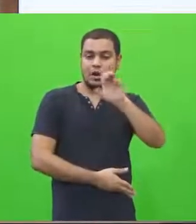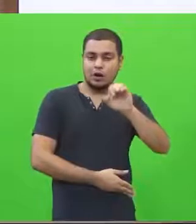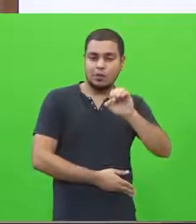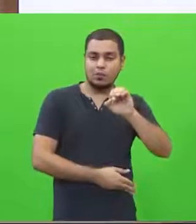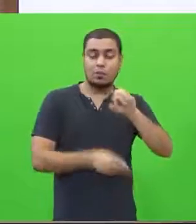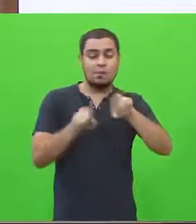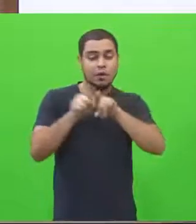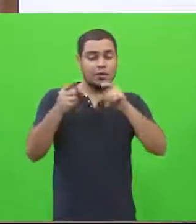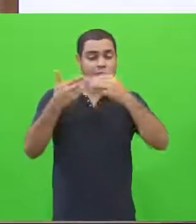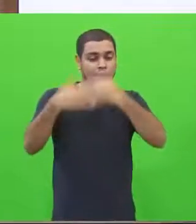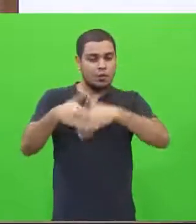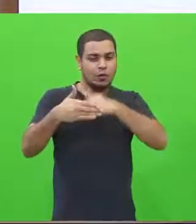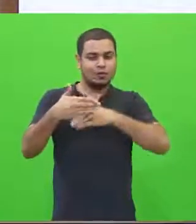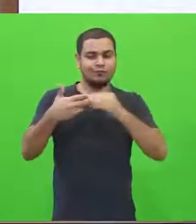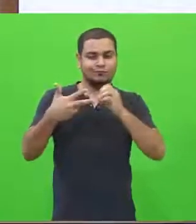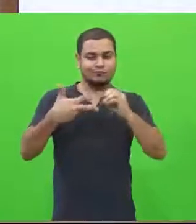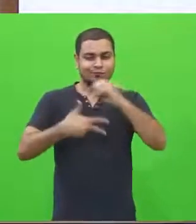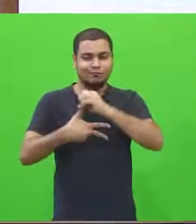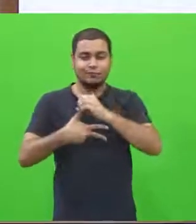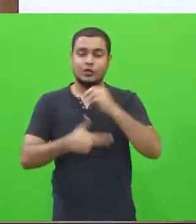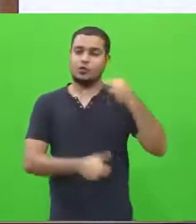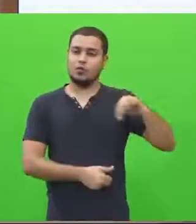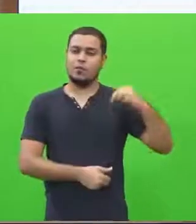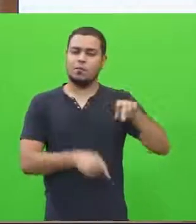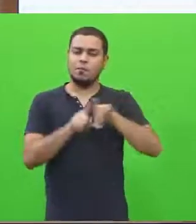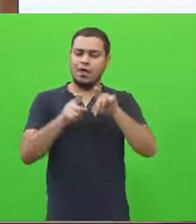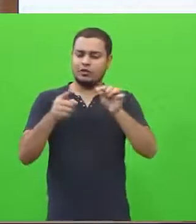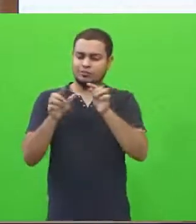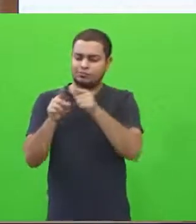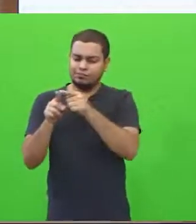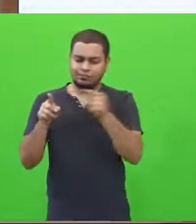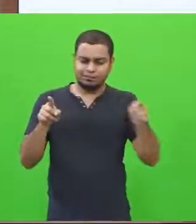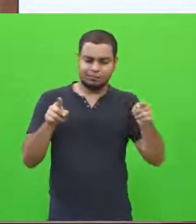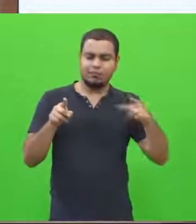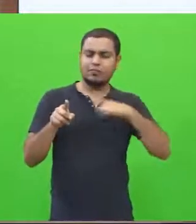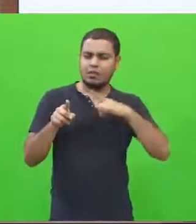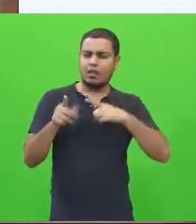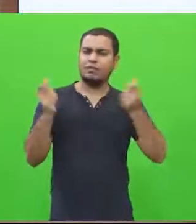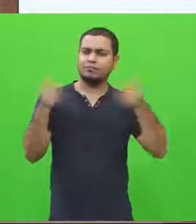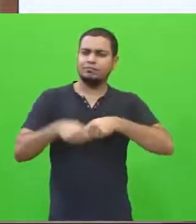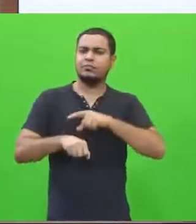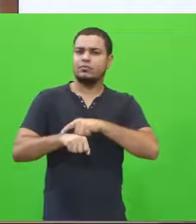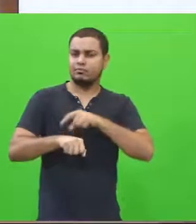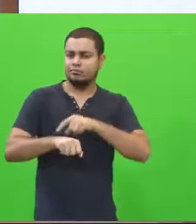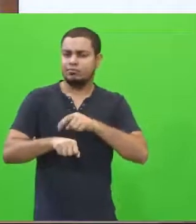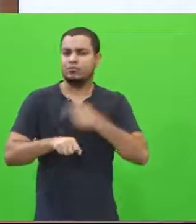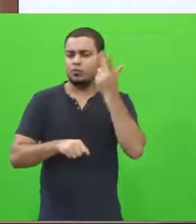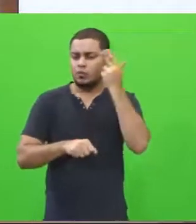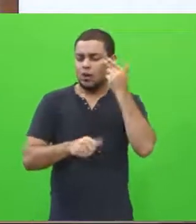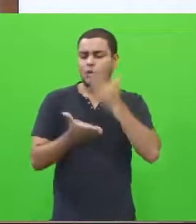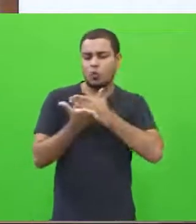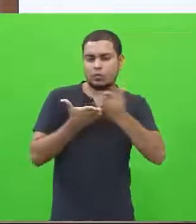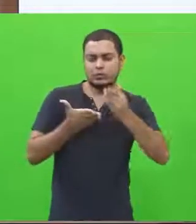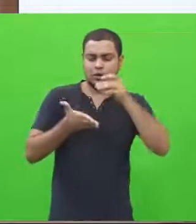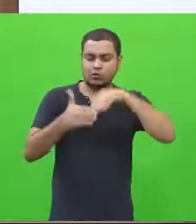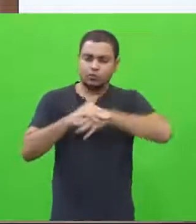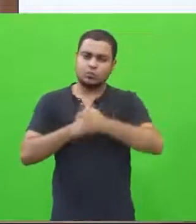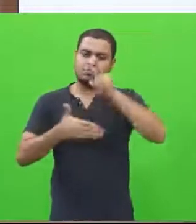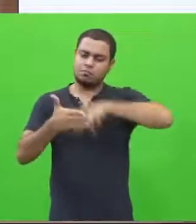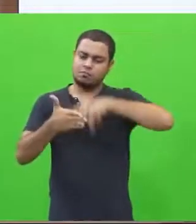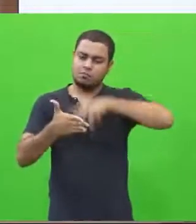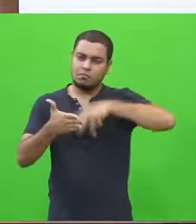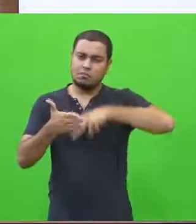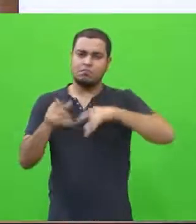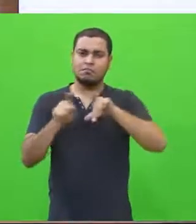novembro, então é um espaço suficiente para que você comece a se policiar, trabalhar com relação a